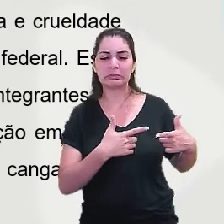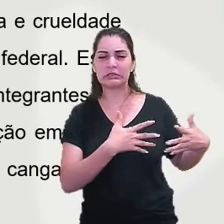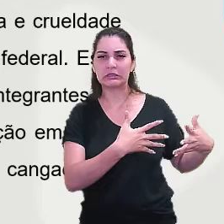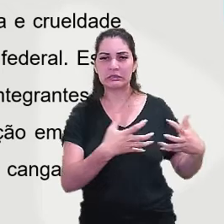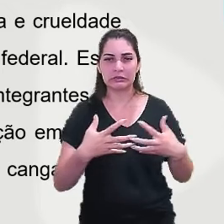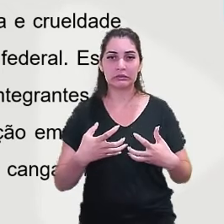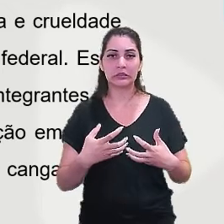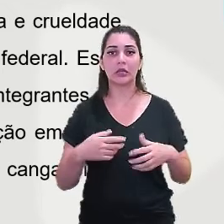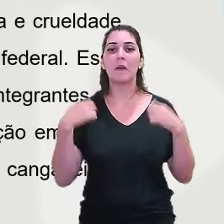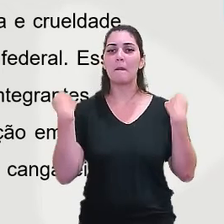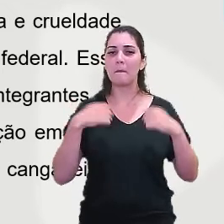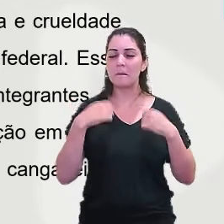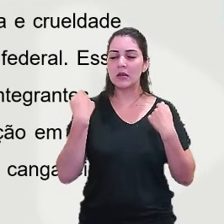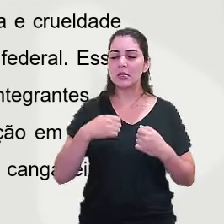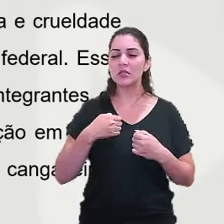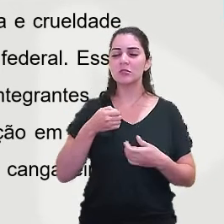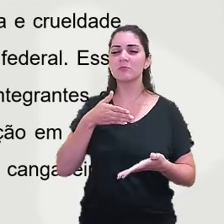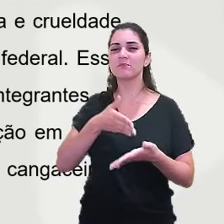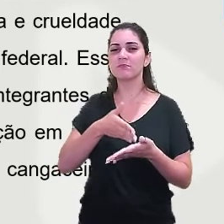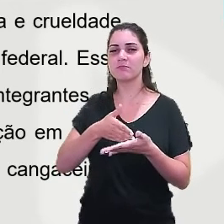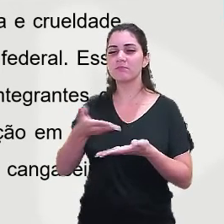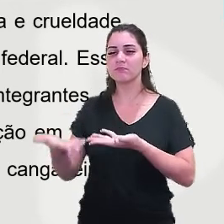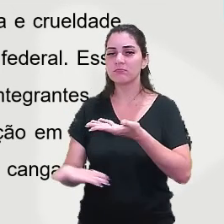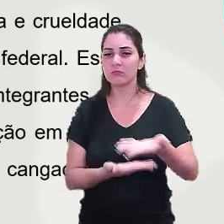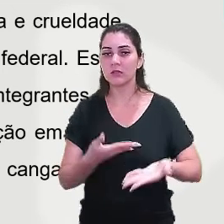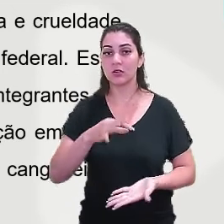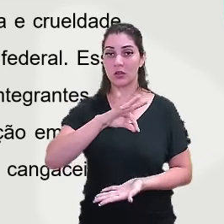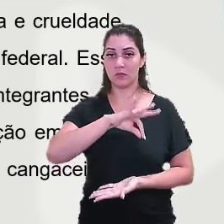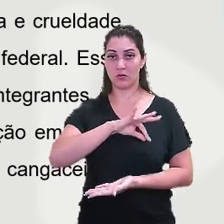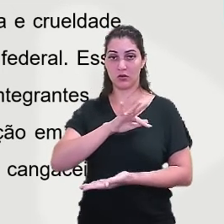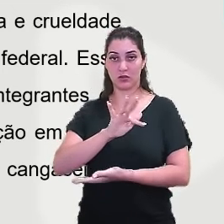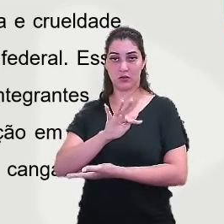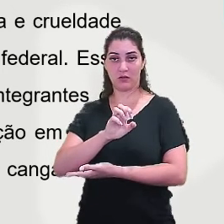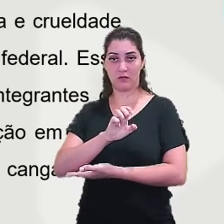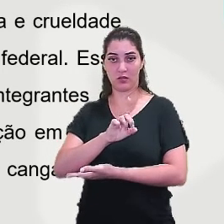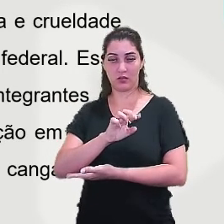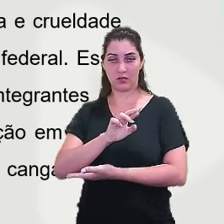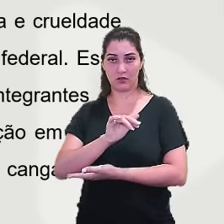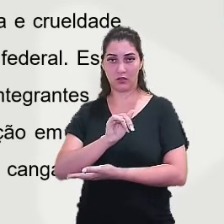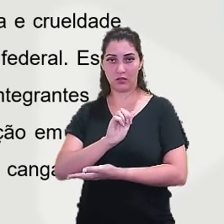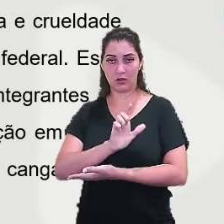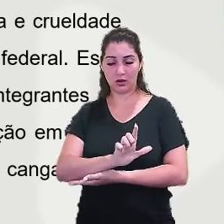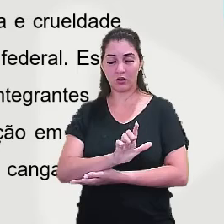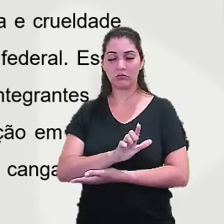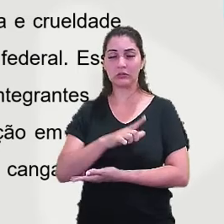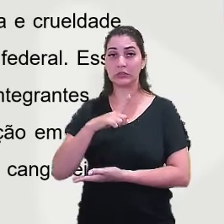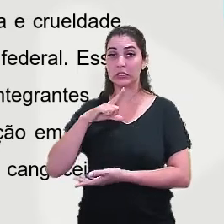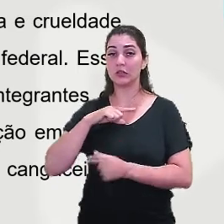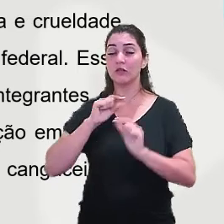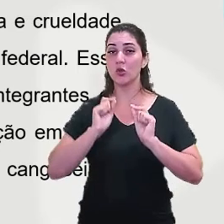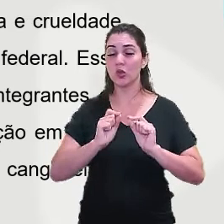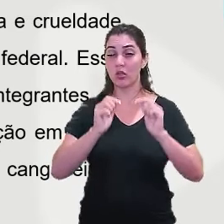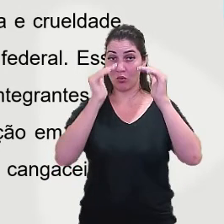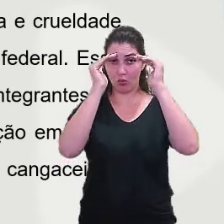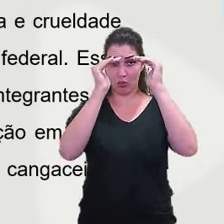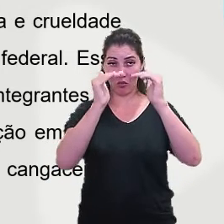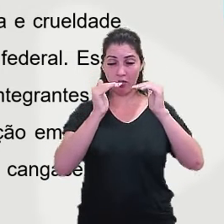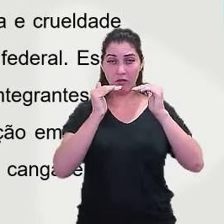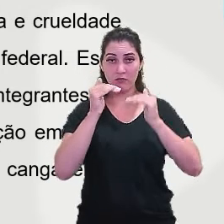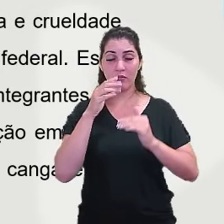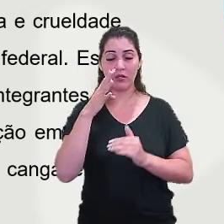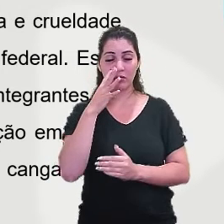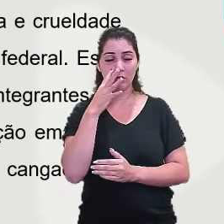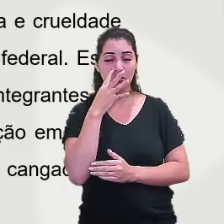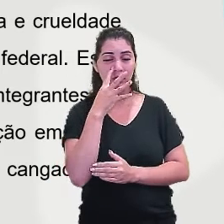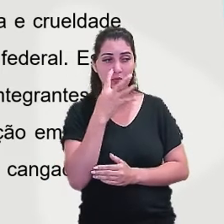Polícia Federal. Esse comportamento despertou o respeito e a admiração a vários integrantes do